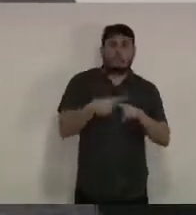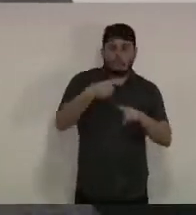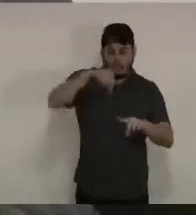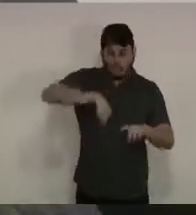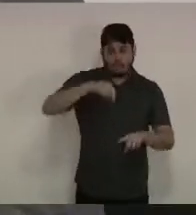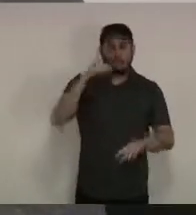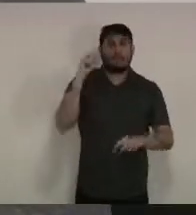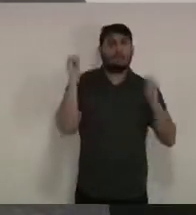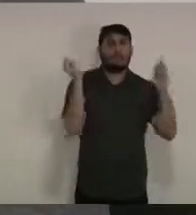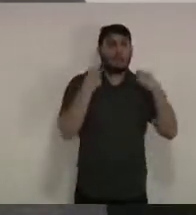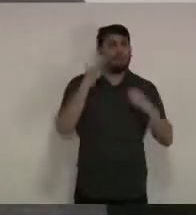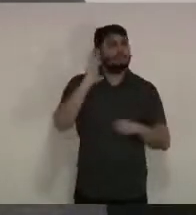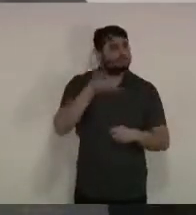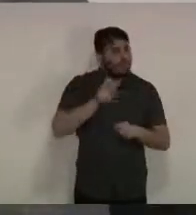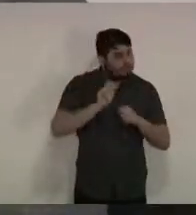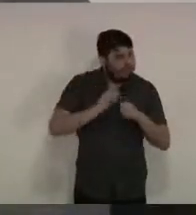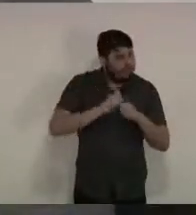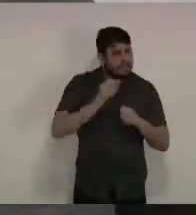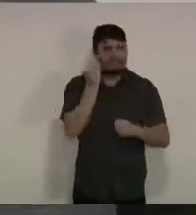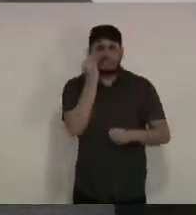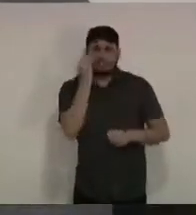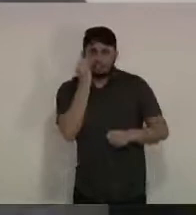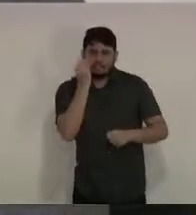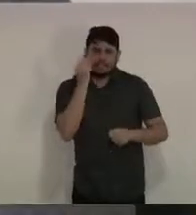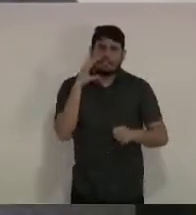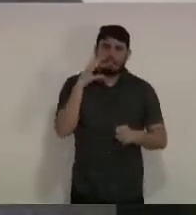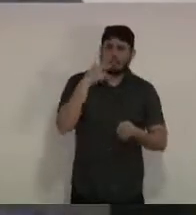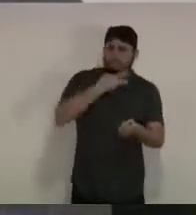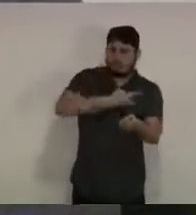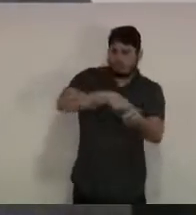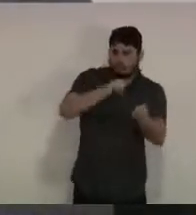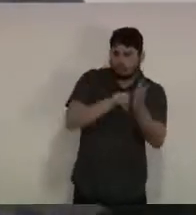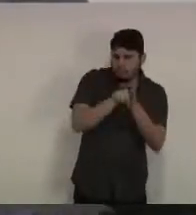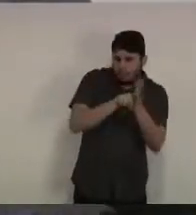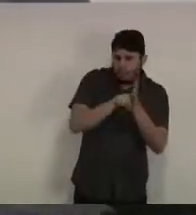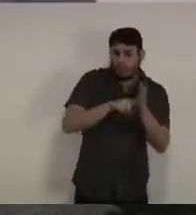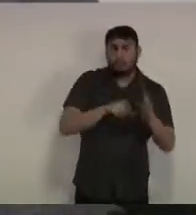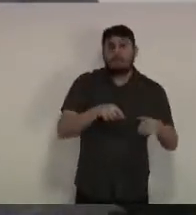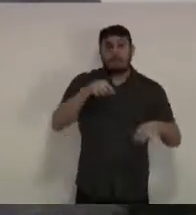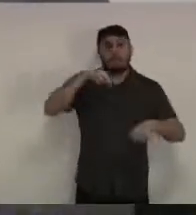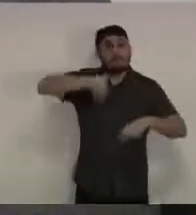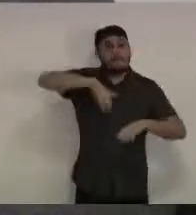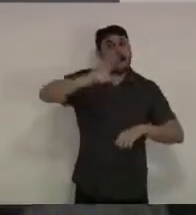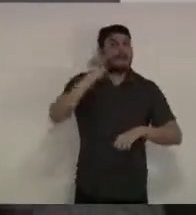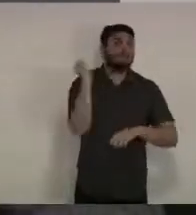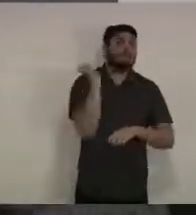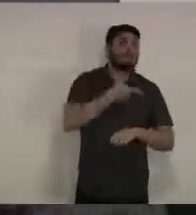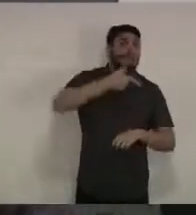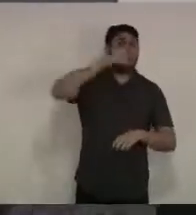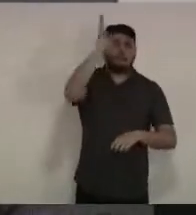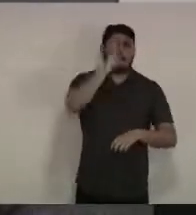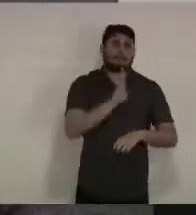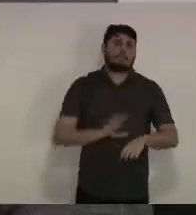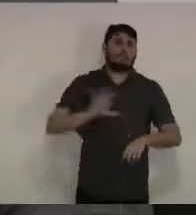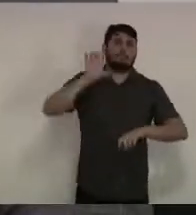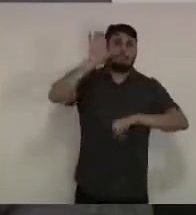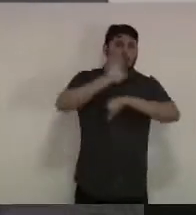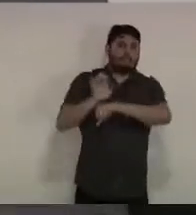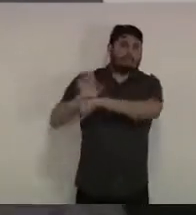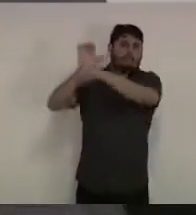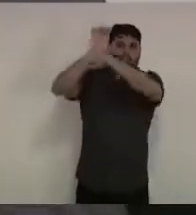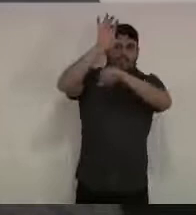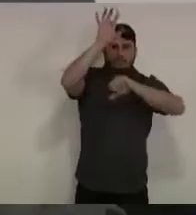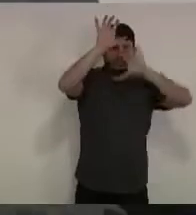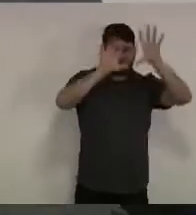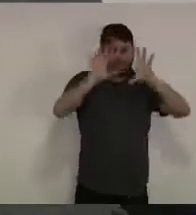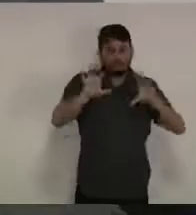dados que estamos apresentando que são dados de alerta porque estamos utilizando testes laboratoriais